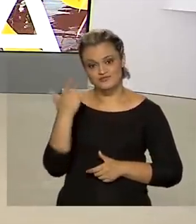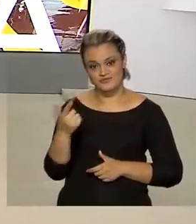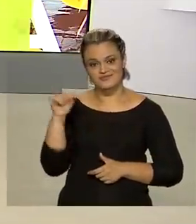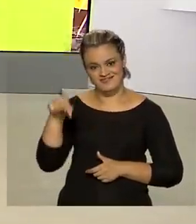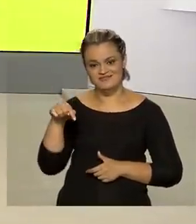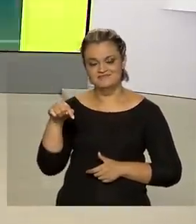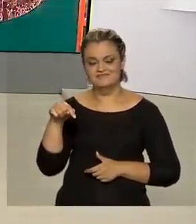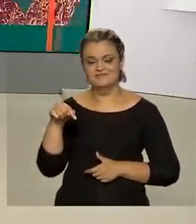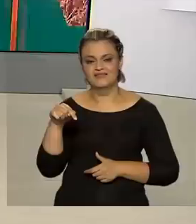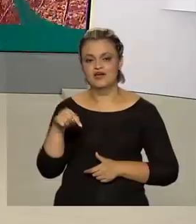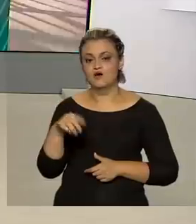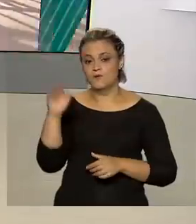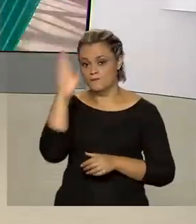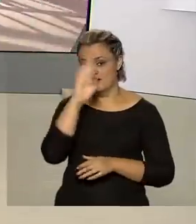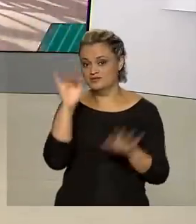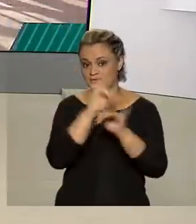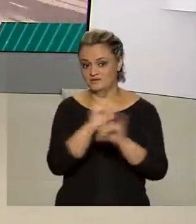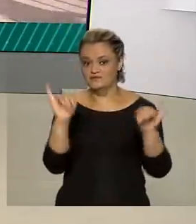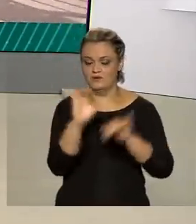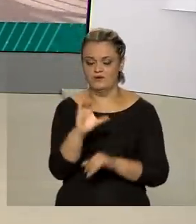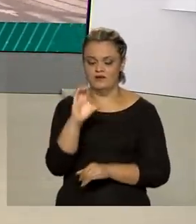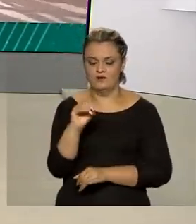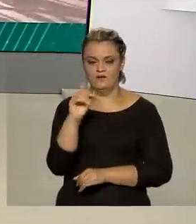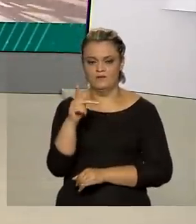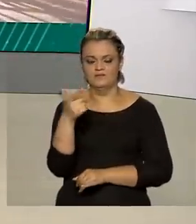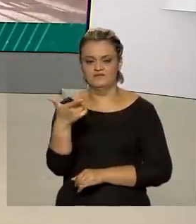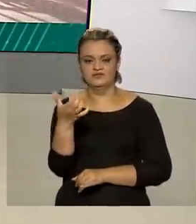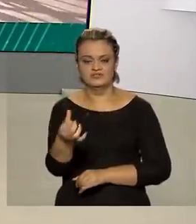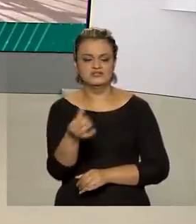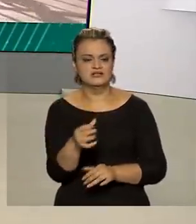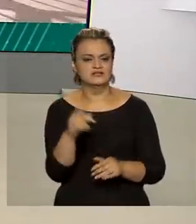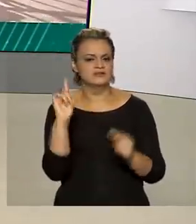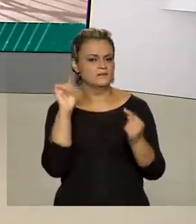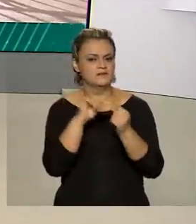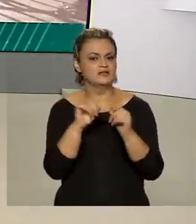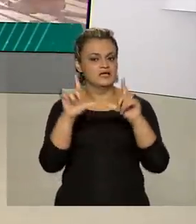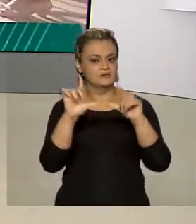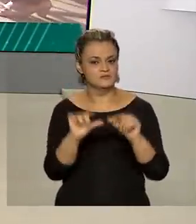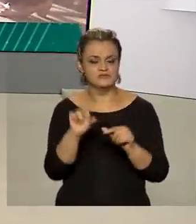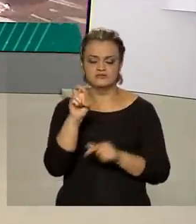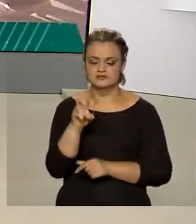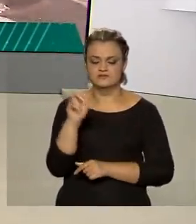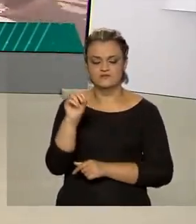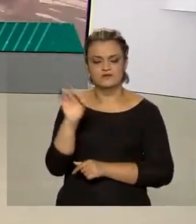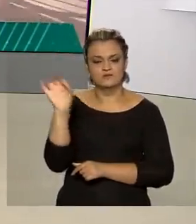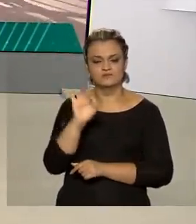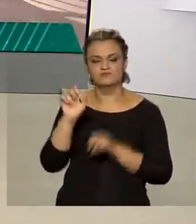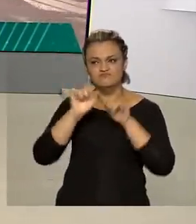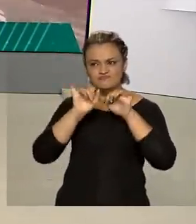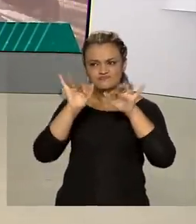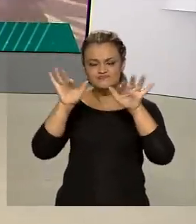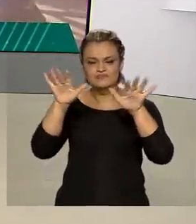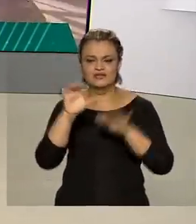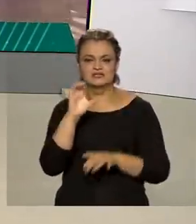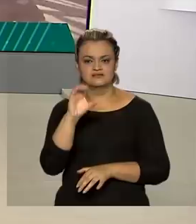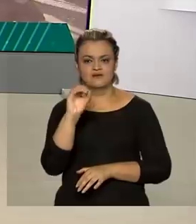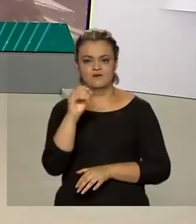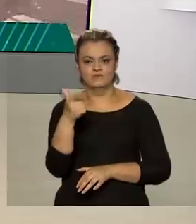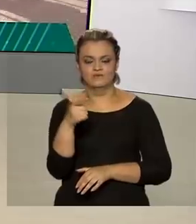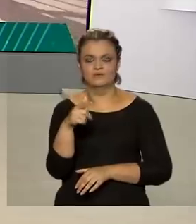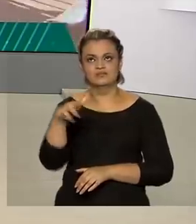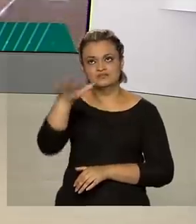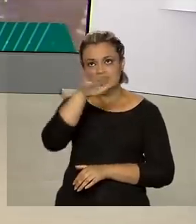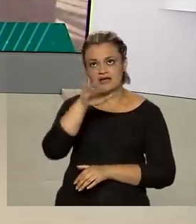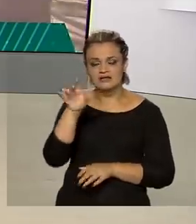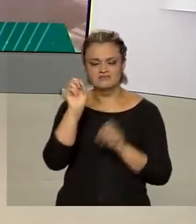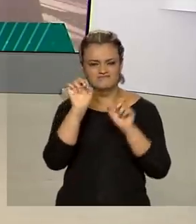na reportagem, o Brasil anunciou na COP26 a meta de reduzir em 50% a emissão de gases de efeito estufa na